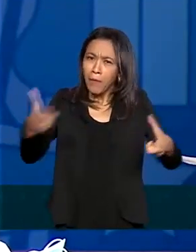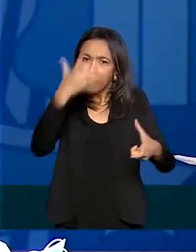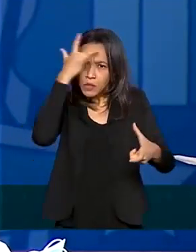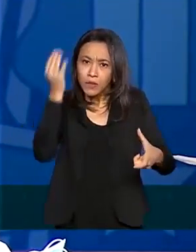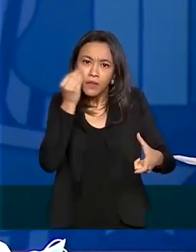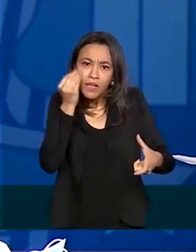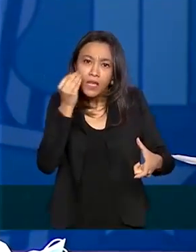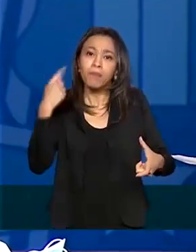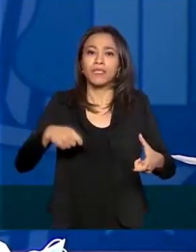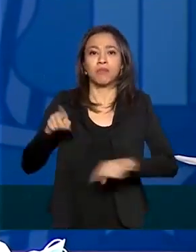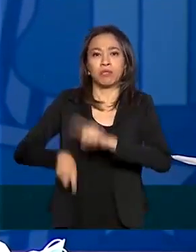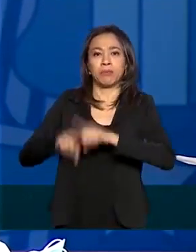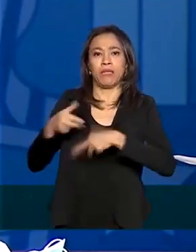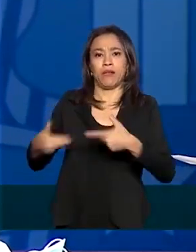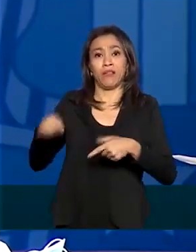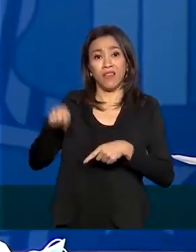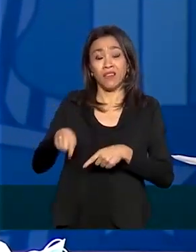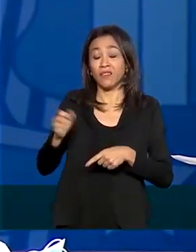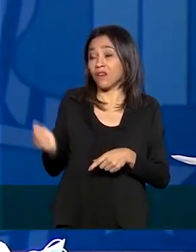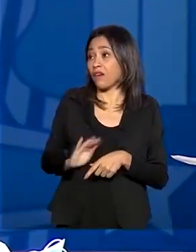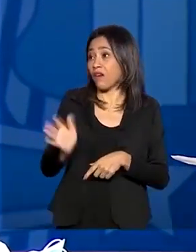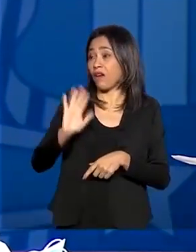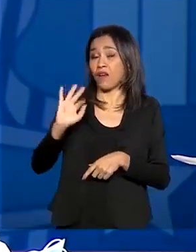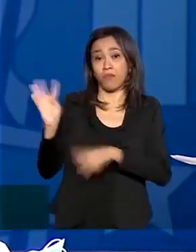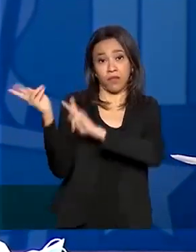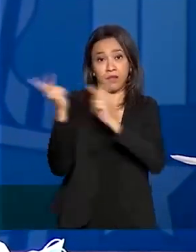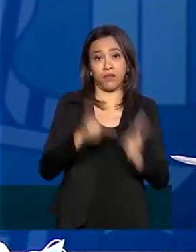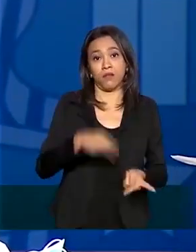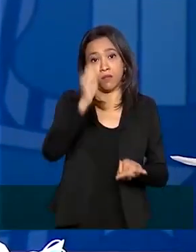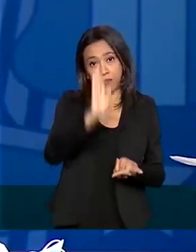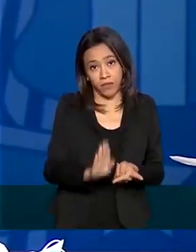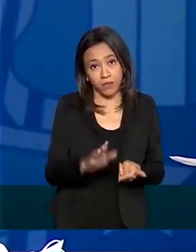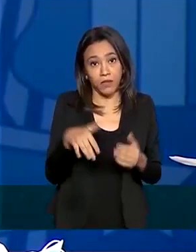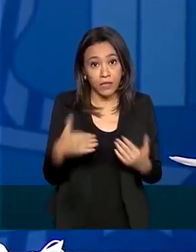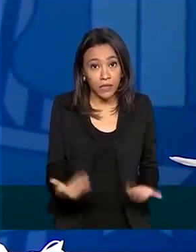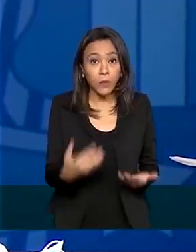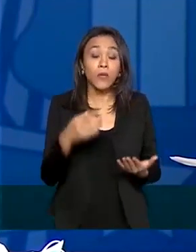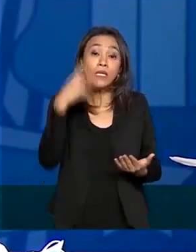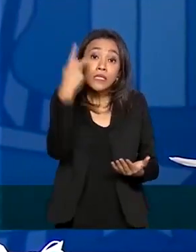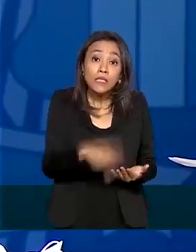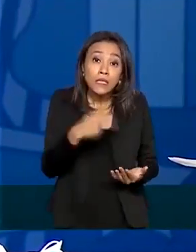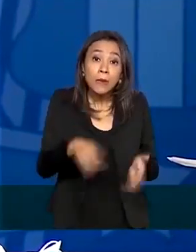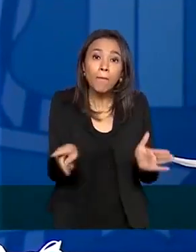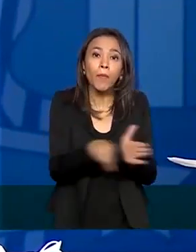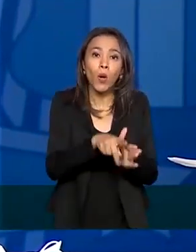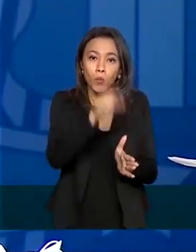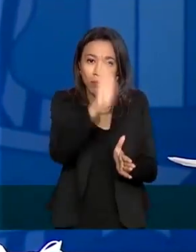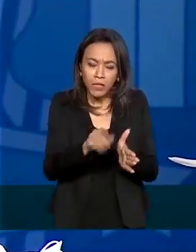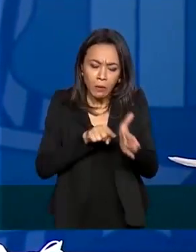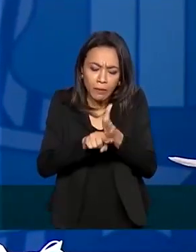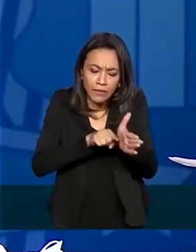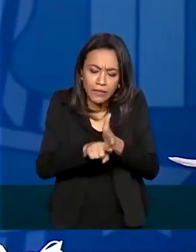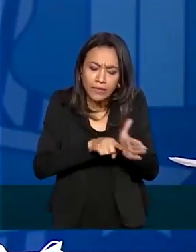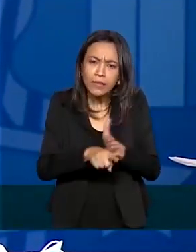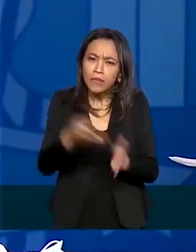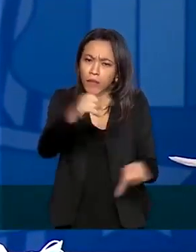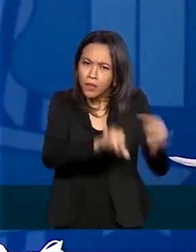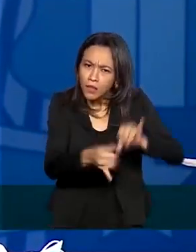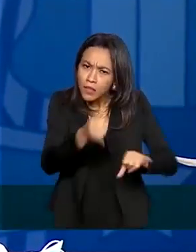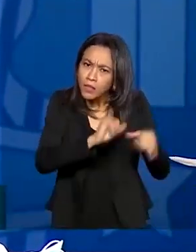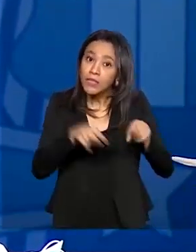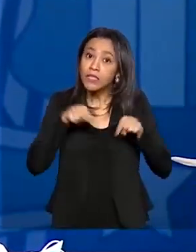insumos. É difícil de importar e é caro para importar. Então, o desenvolvimento de reagentes nacionais e a escala dessa produção é